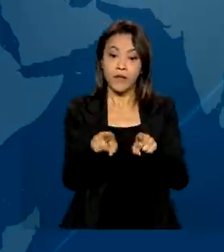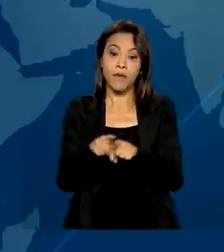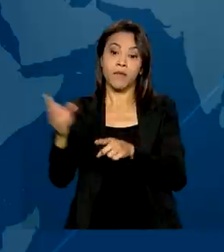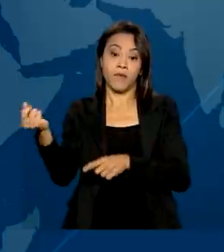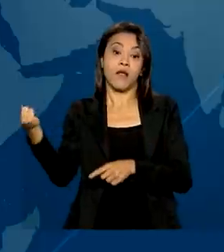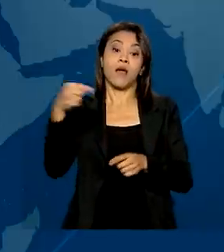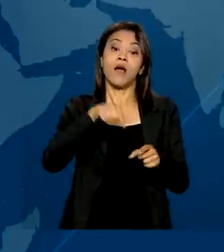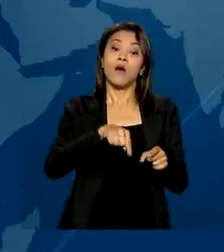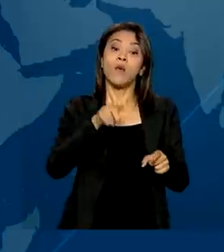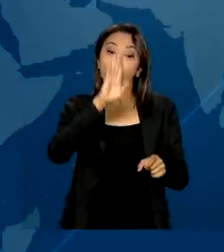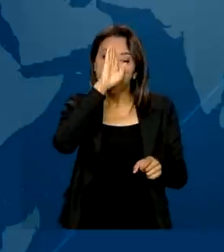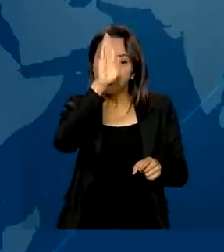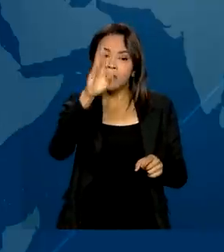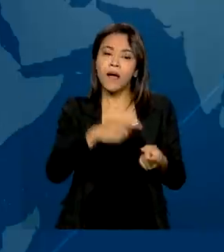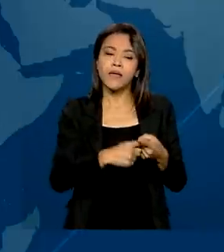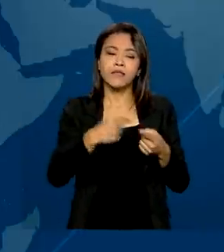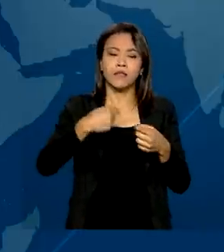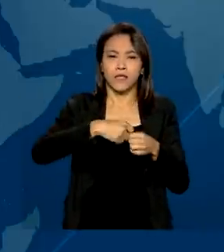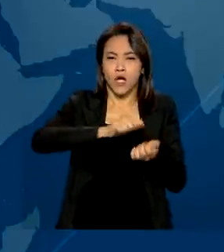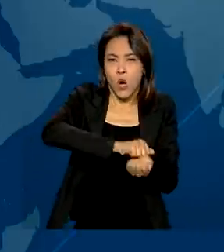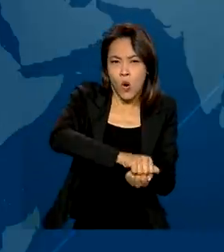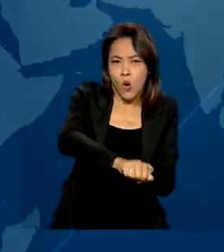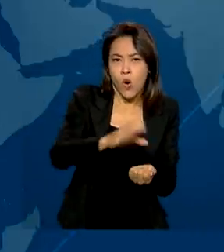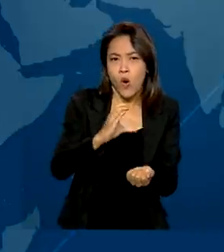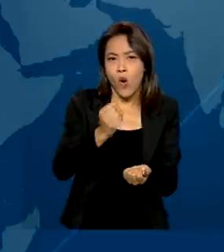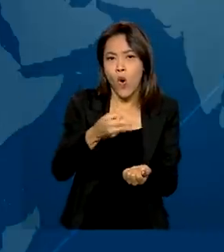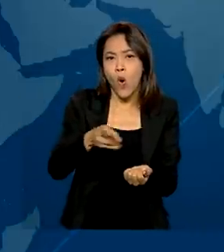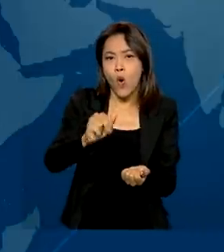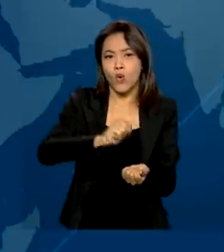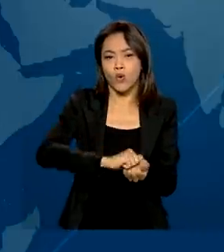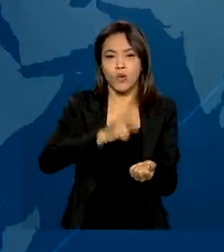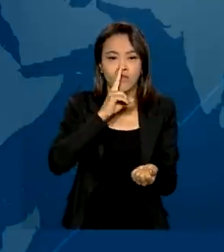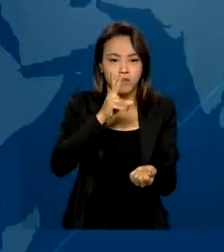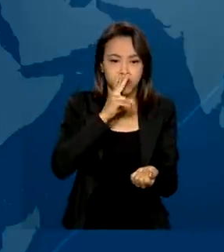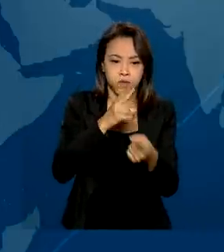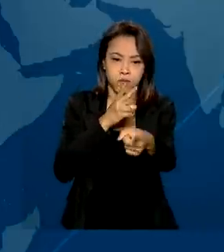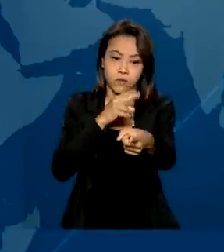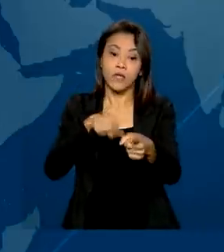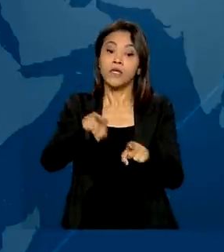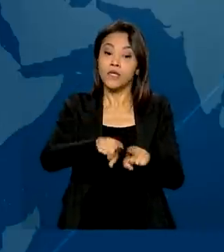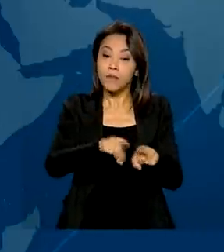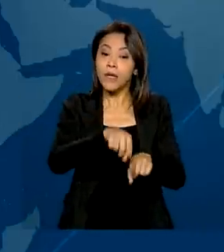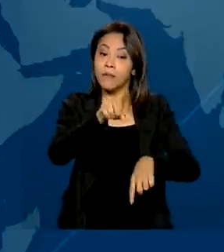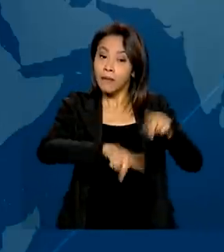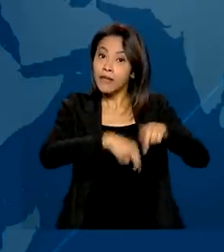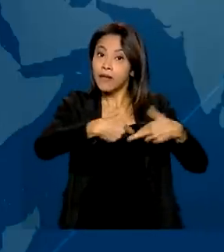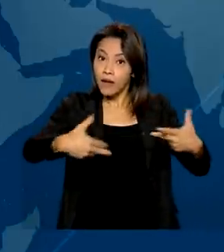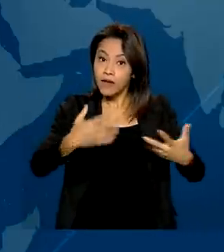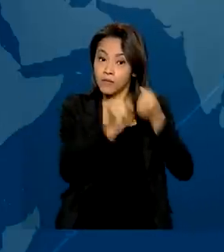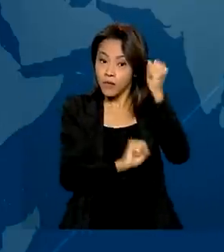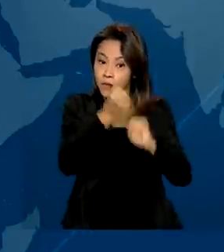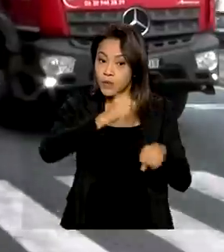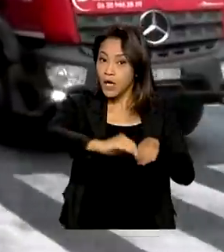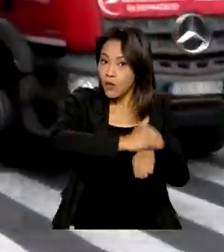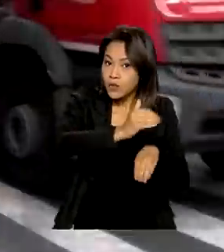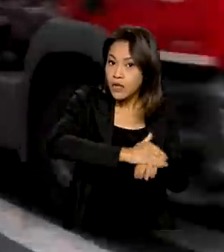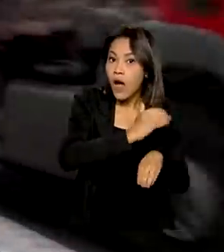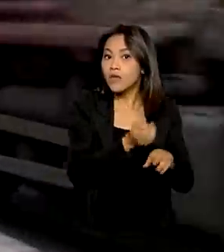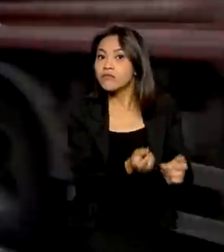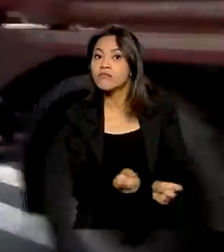Hungria, os principais são couro, tabaco, componentes industriais para veículos e calçados.